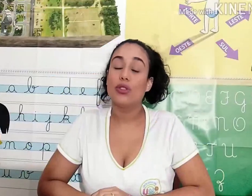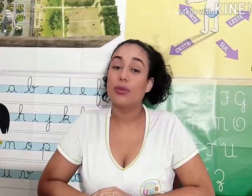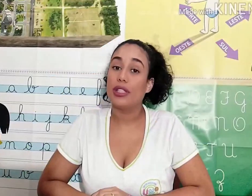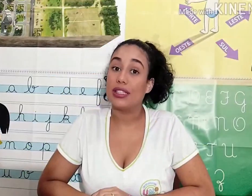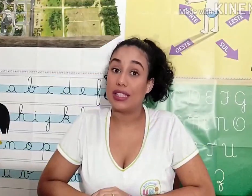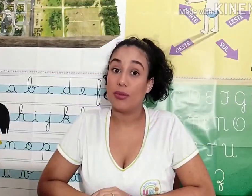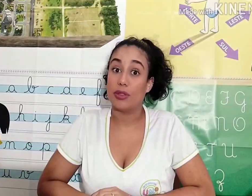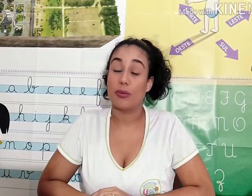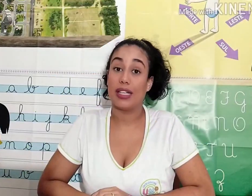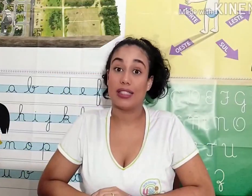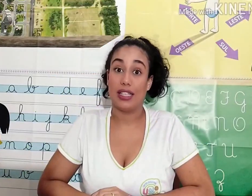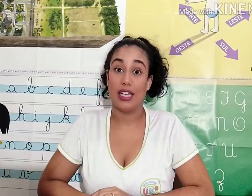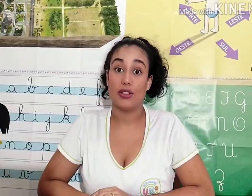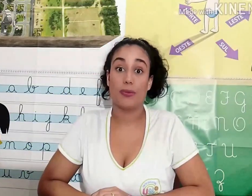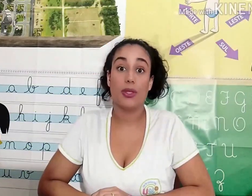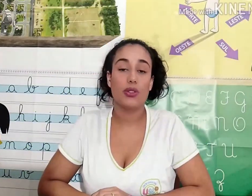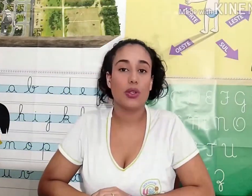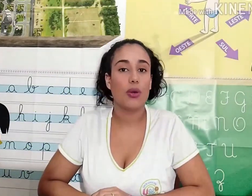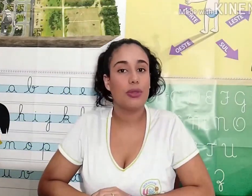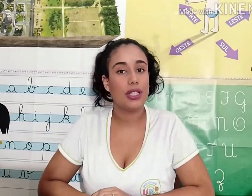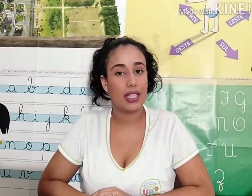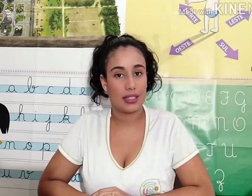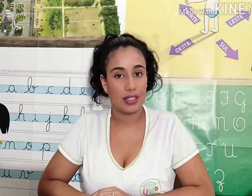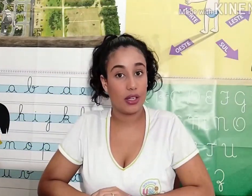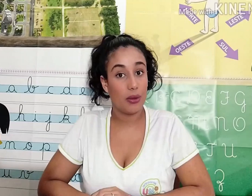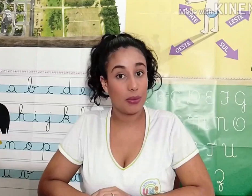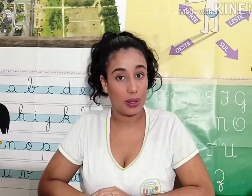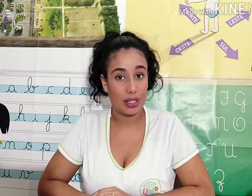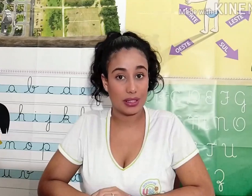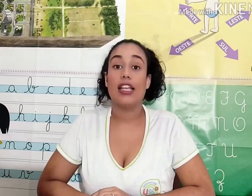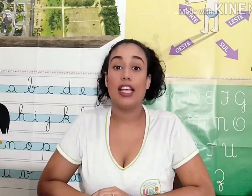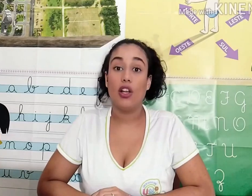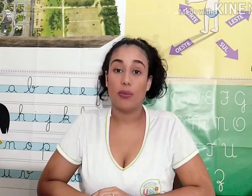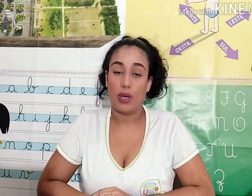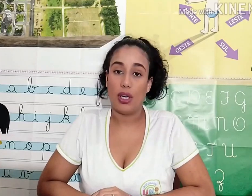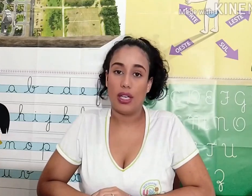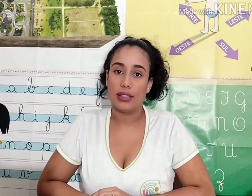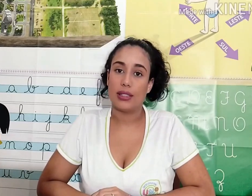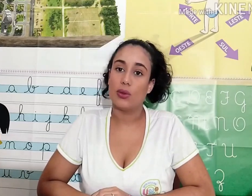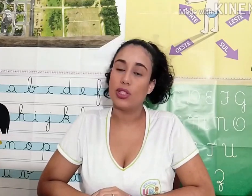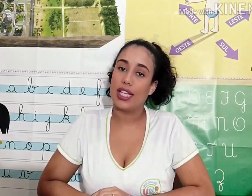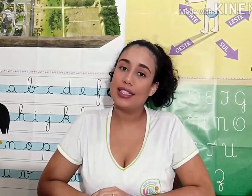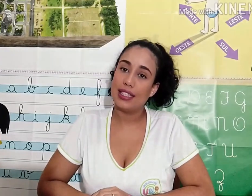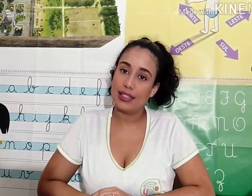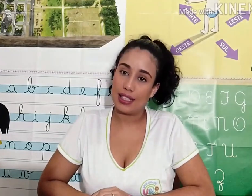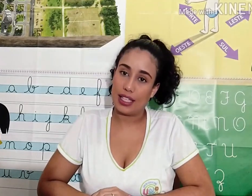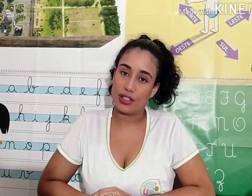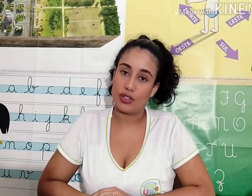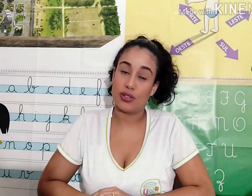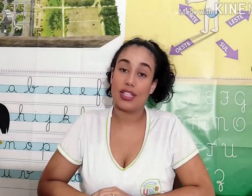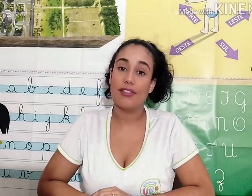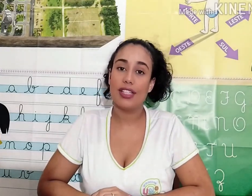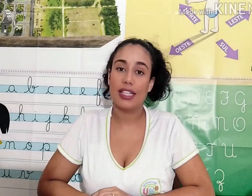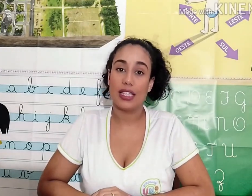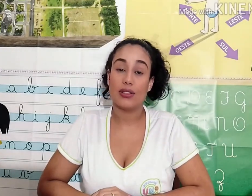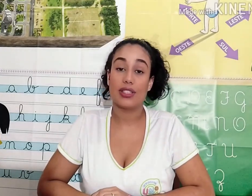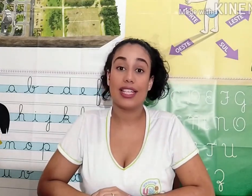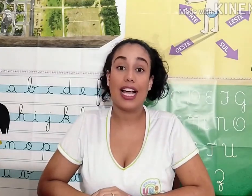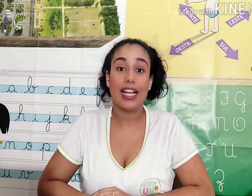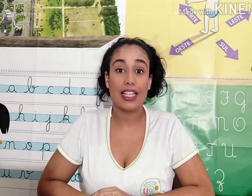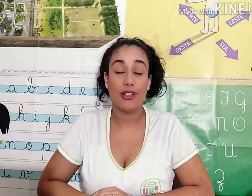Alguns municípios brasileiros possuem comunidades quilombolas. Quilombolas são os descendentes dos